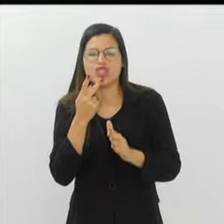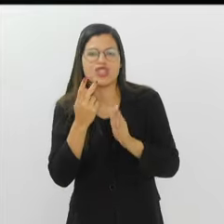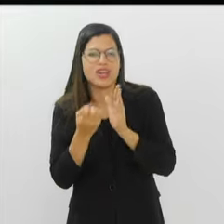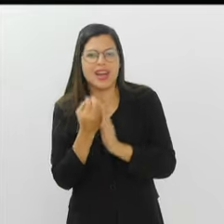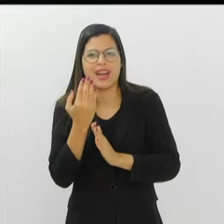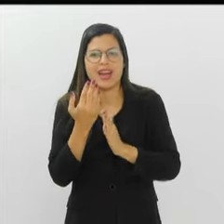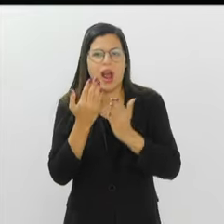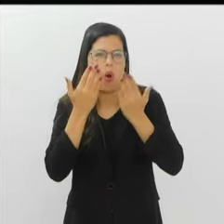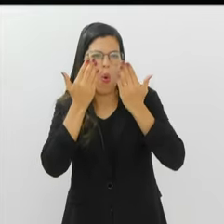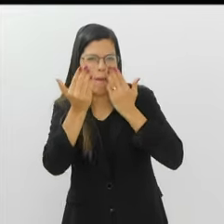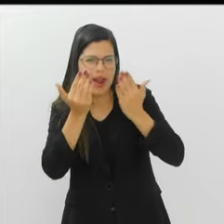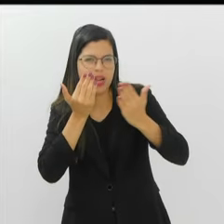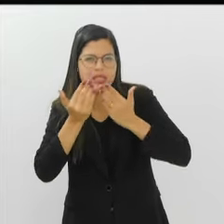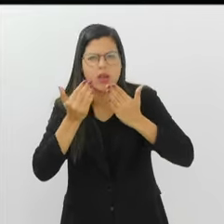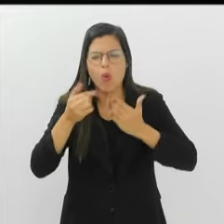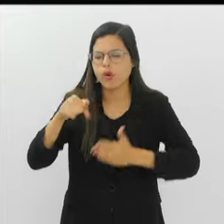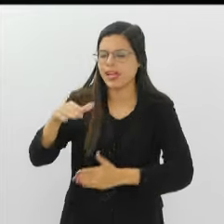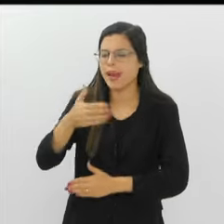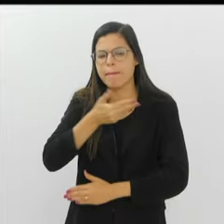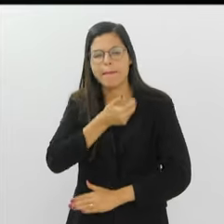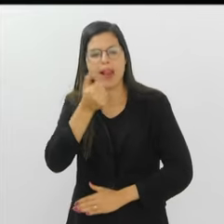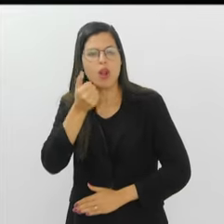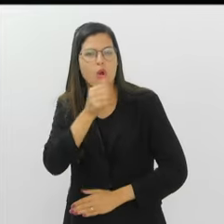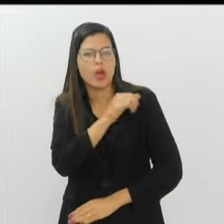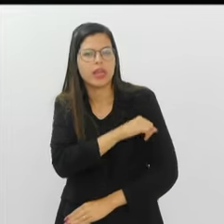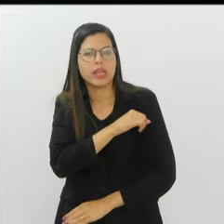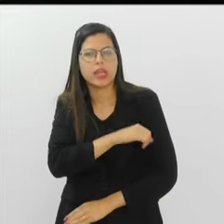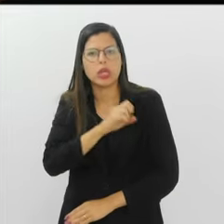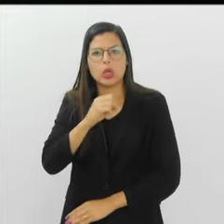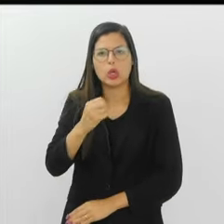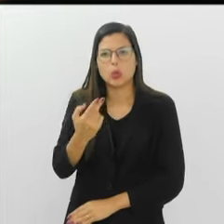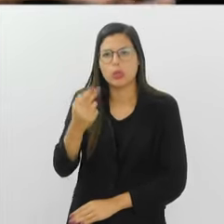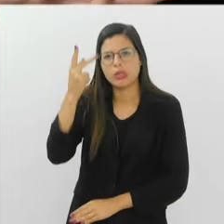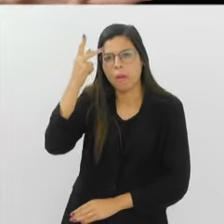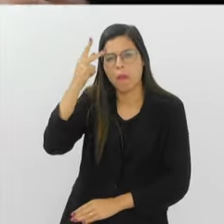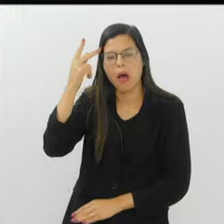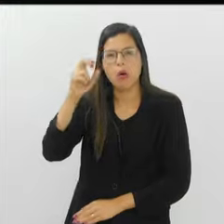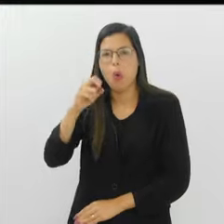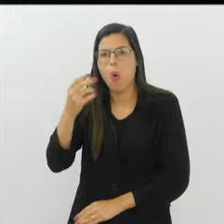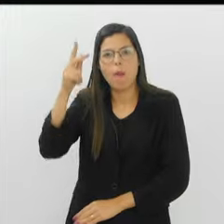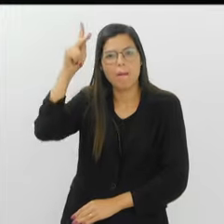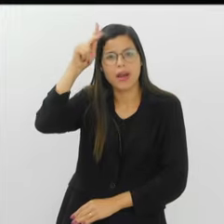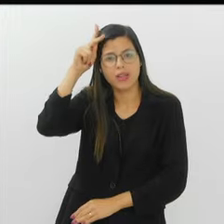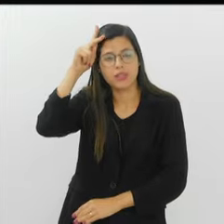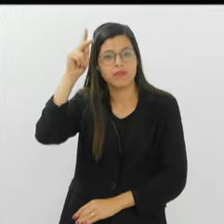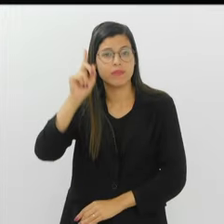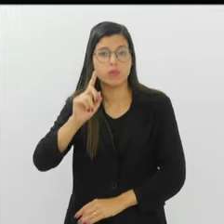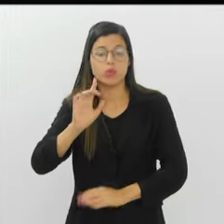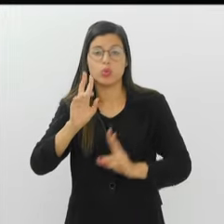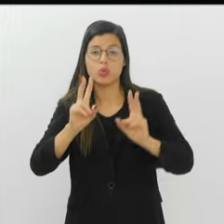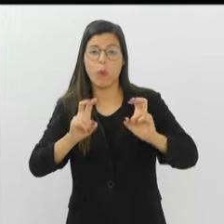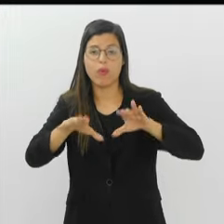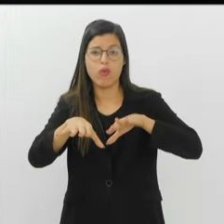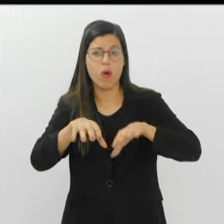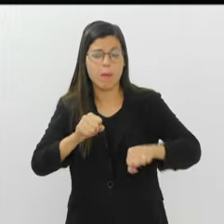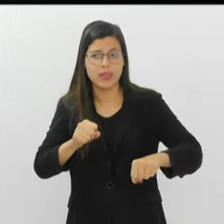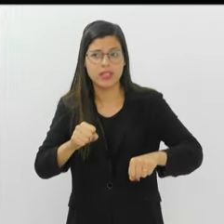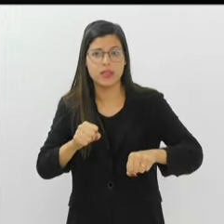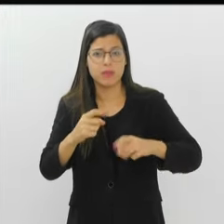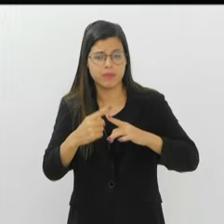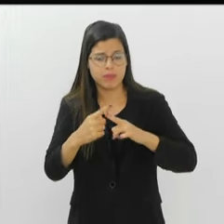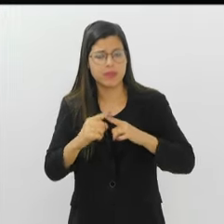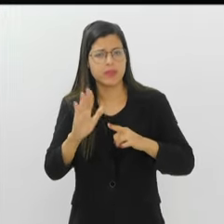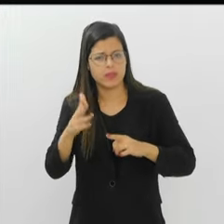de criar um parâmetro de comparativo entre quem pinta melhor, alguém de São Paulo ou alguém de Parintins. Não é isso. É uma questão de formação. É uma questão de